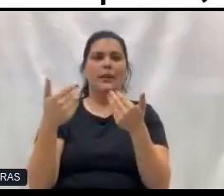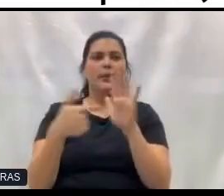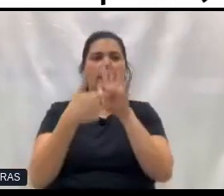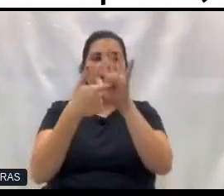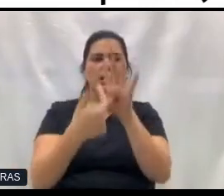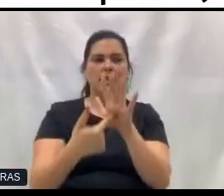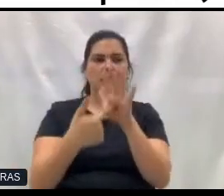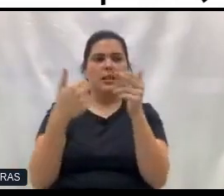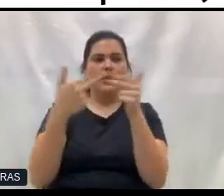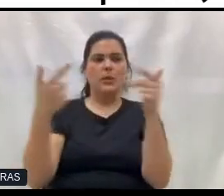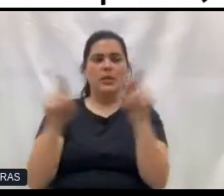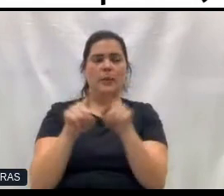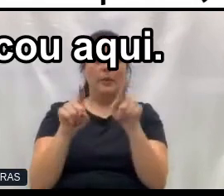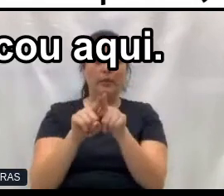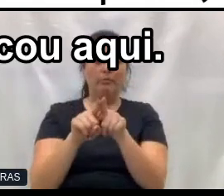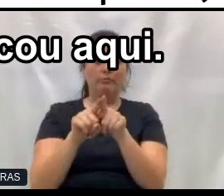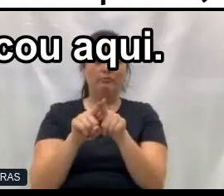pontos,